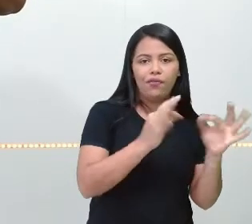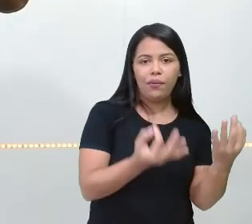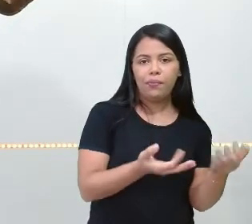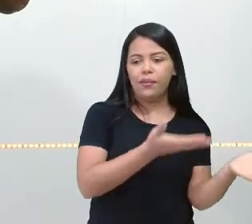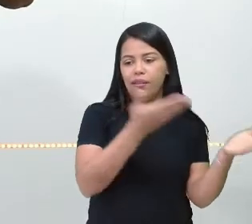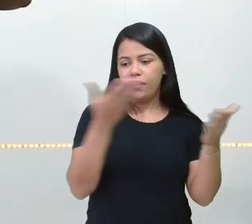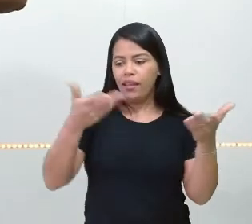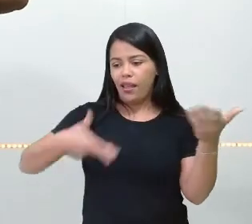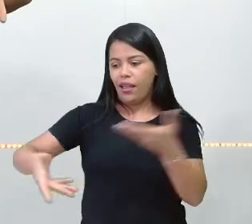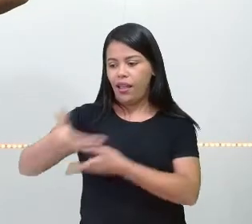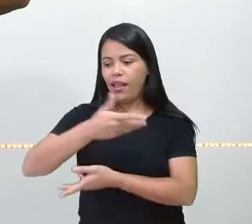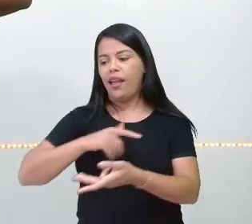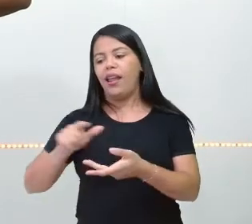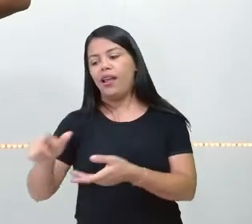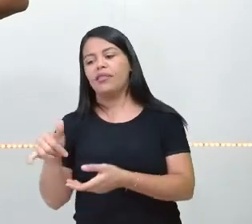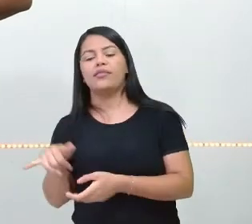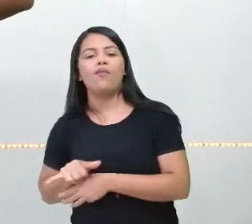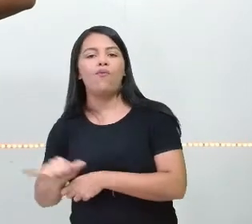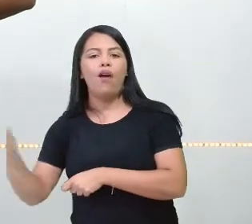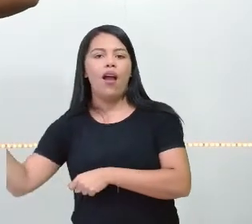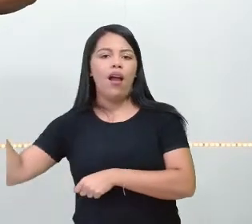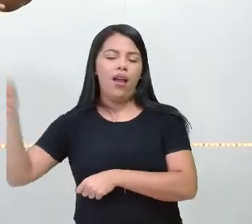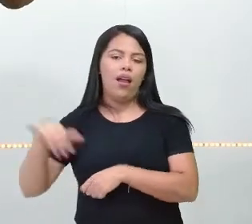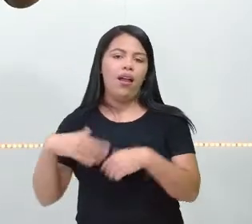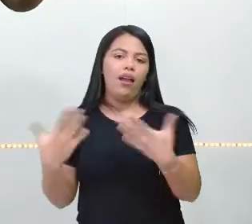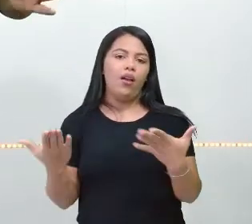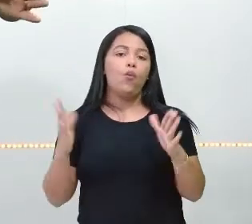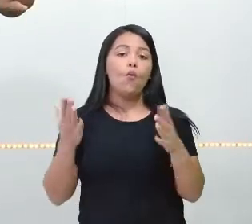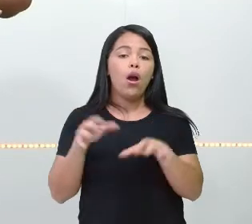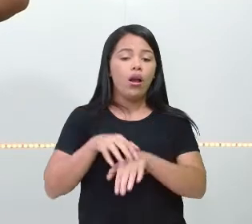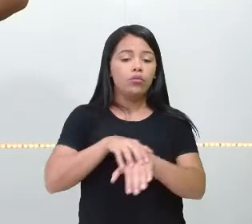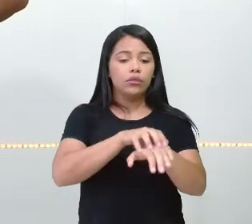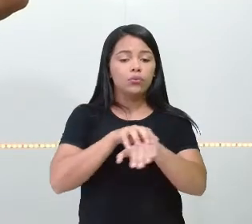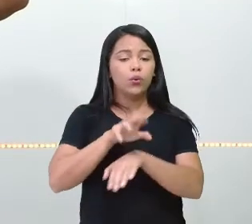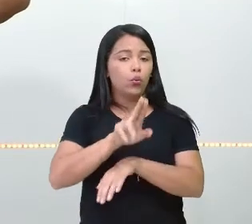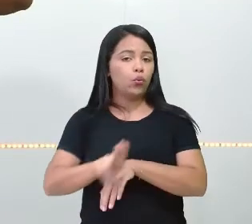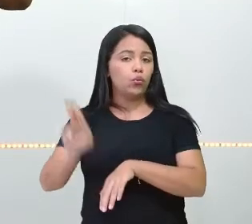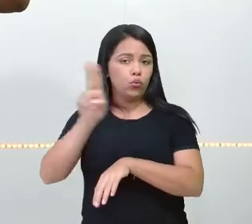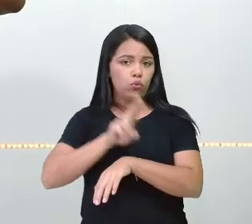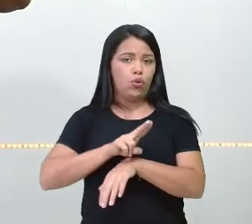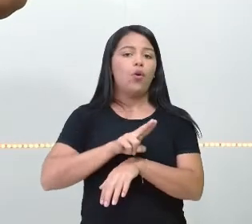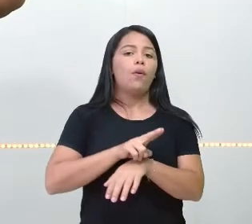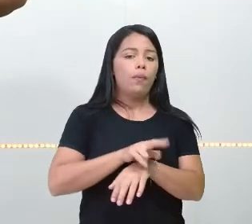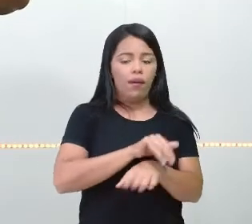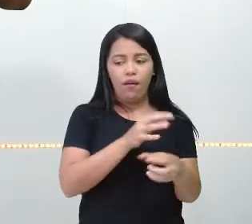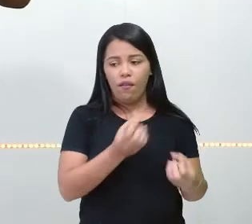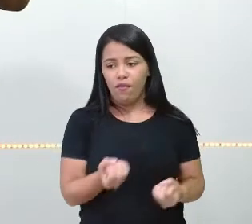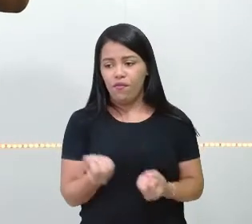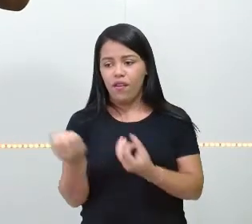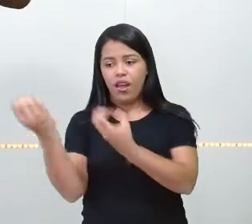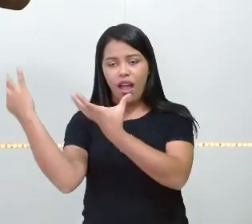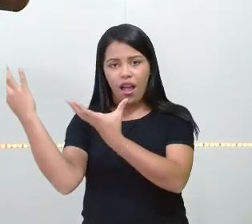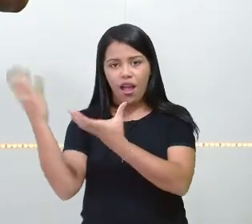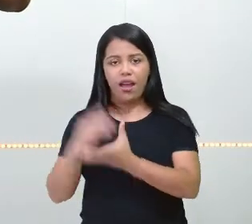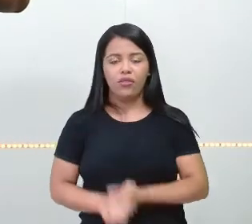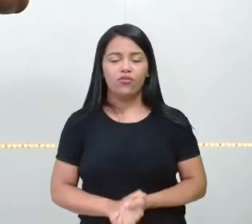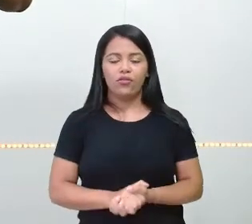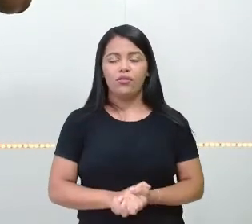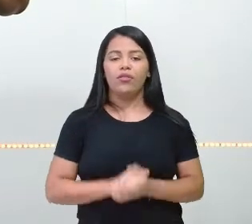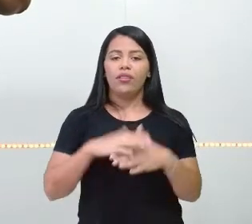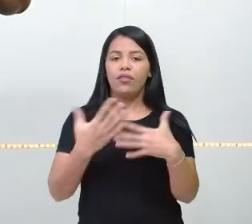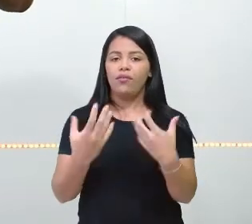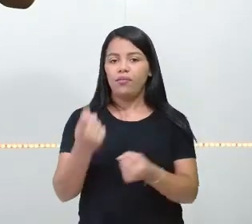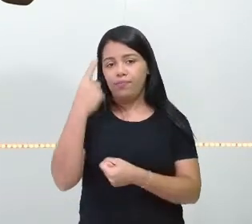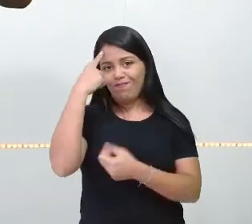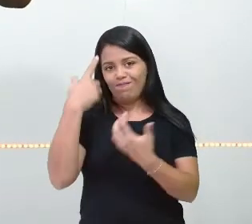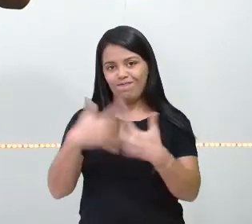aérea e o meio de transporte que ele utilizou para se locomover aí, fazendo essa viagem. Então, vamos pensar o